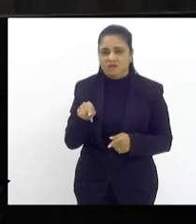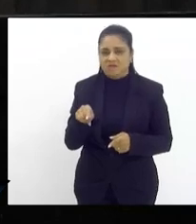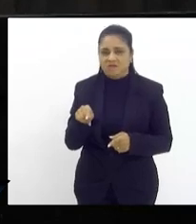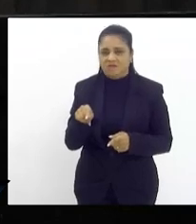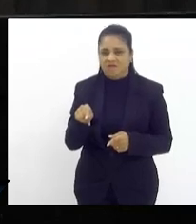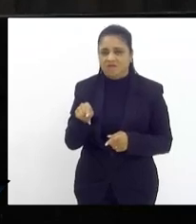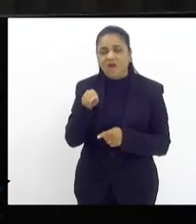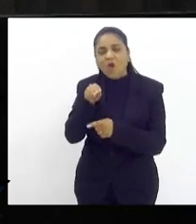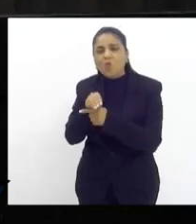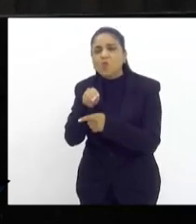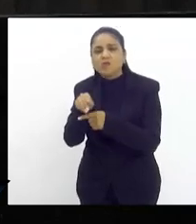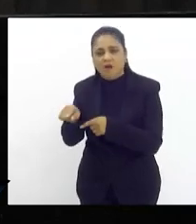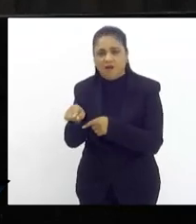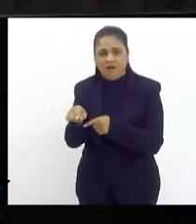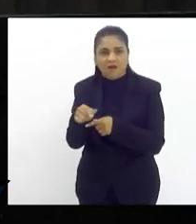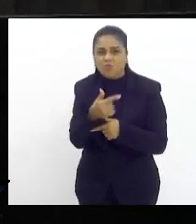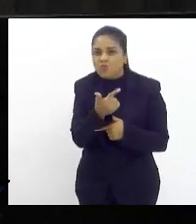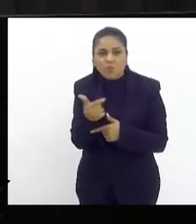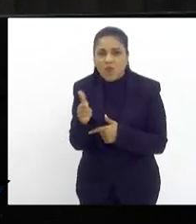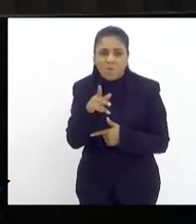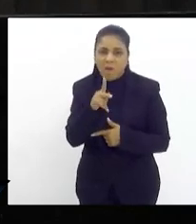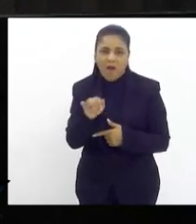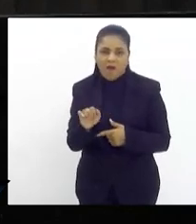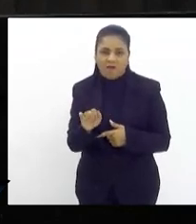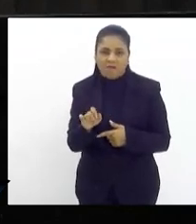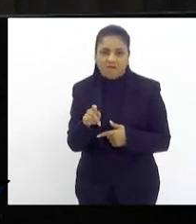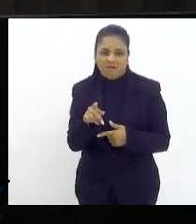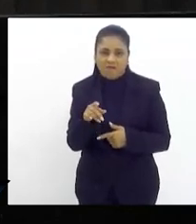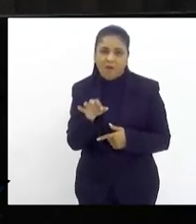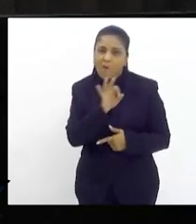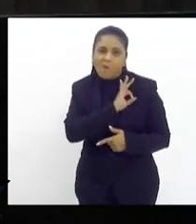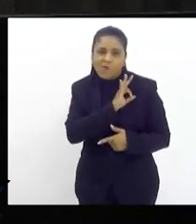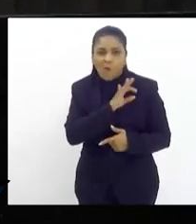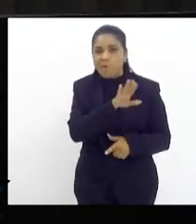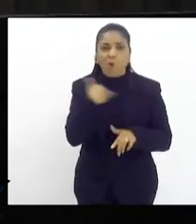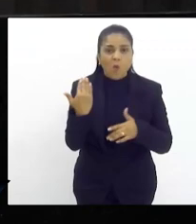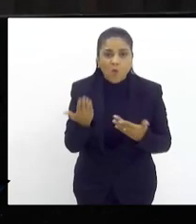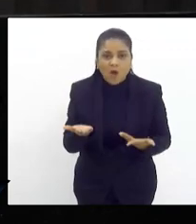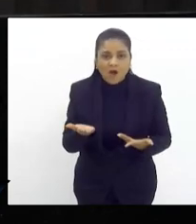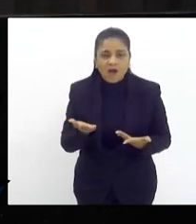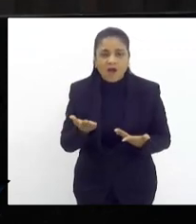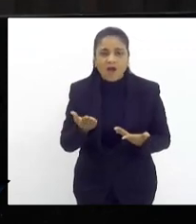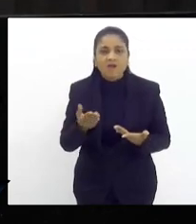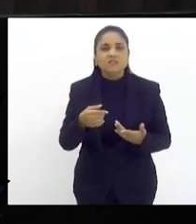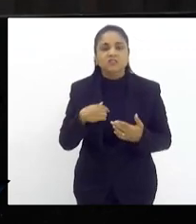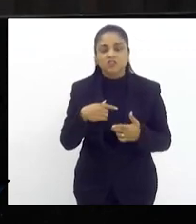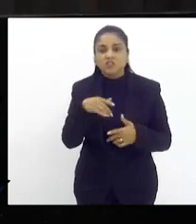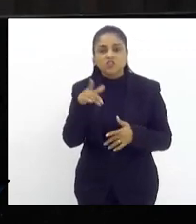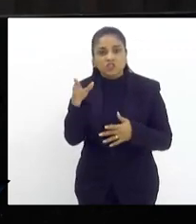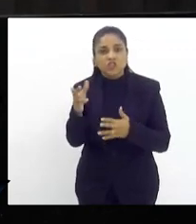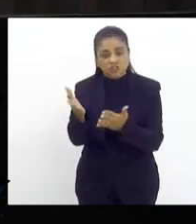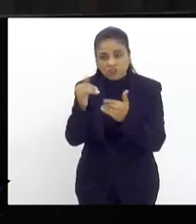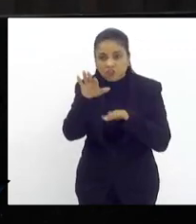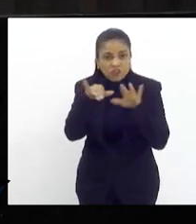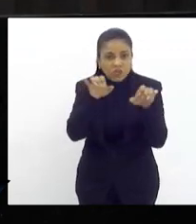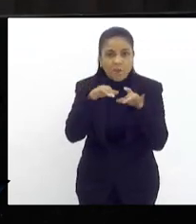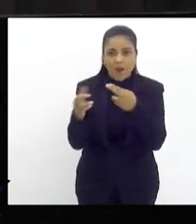sem seu pai chama todos essa responsabilidade não temos que dizer aos traficantes